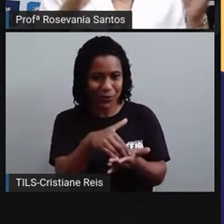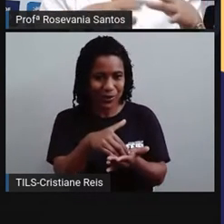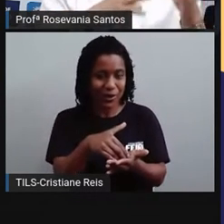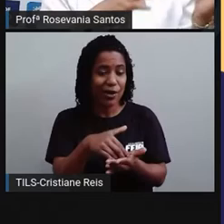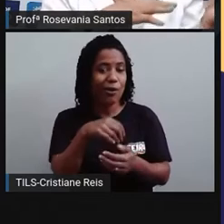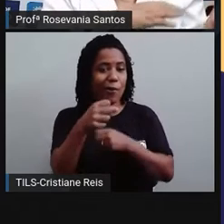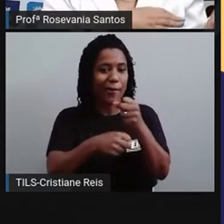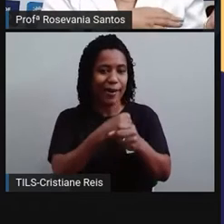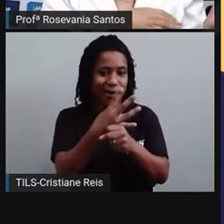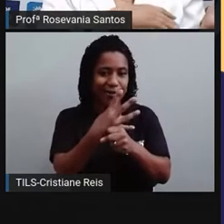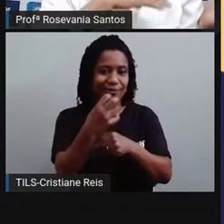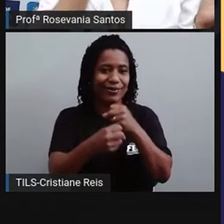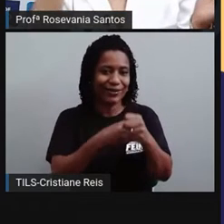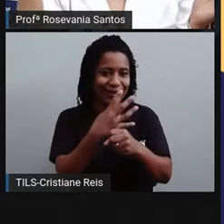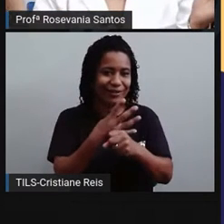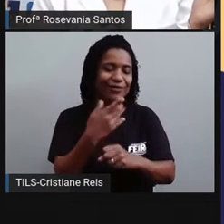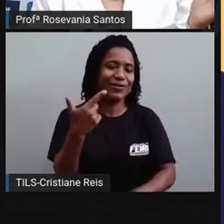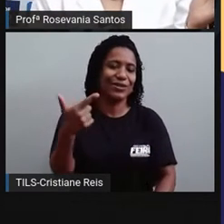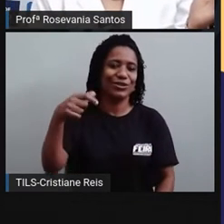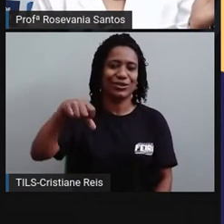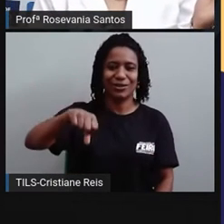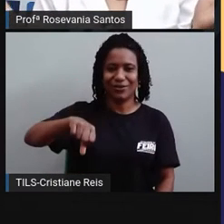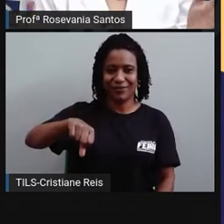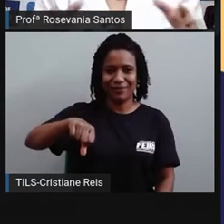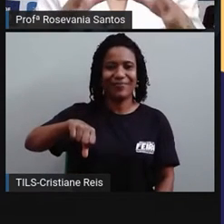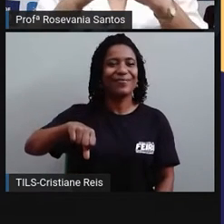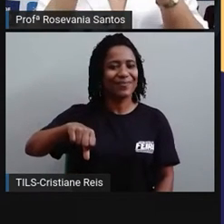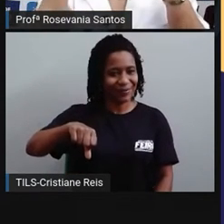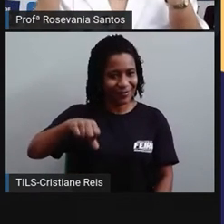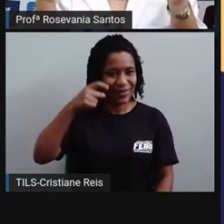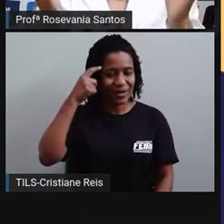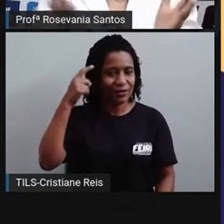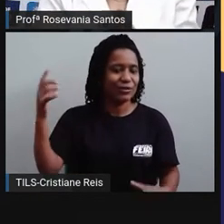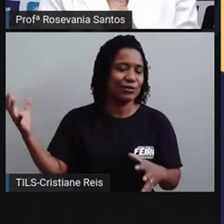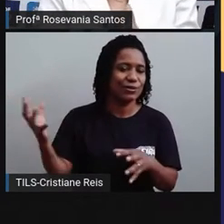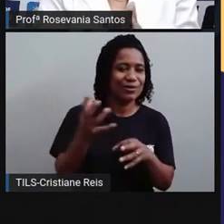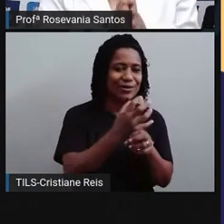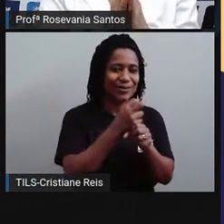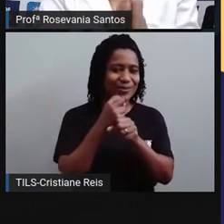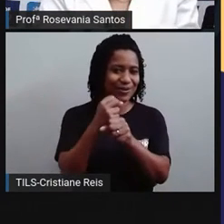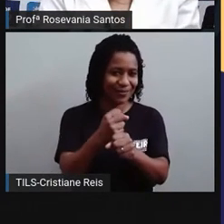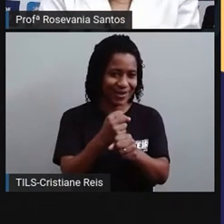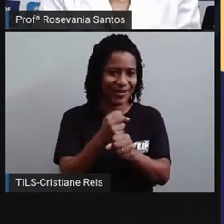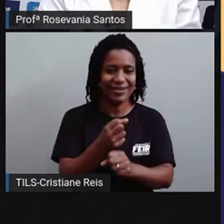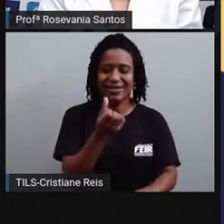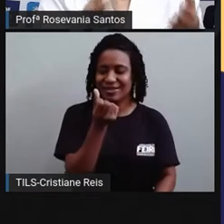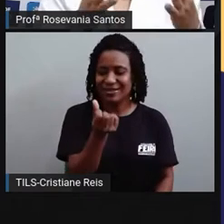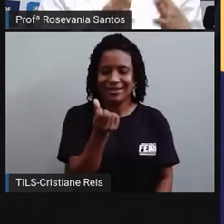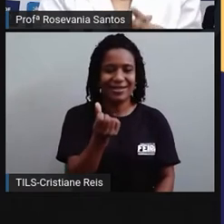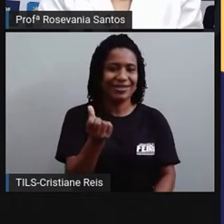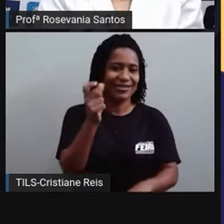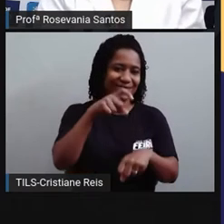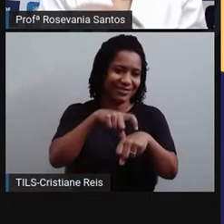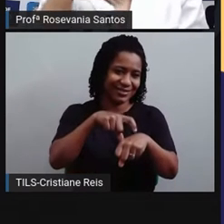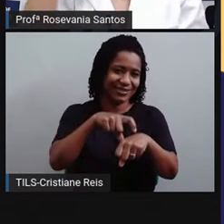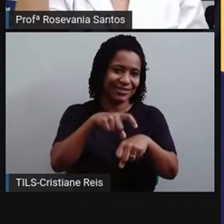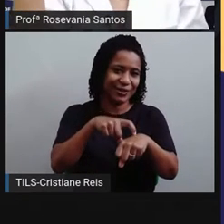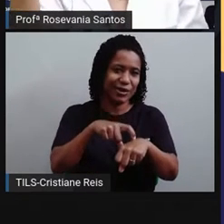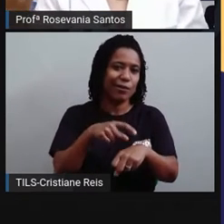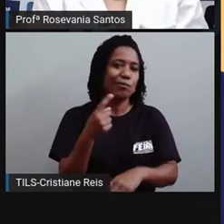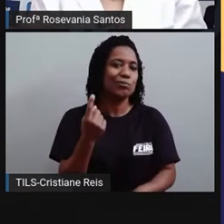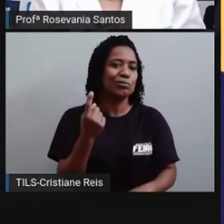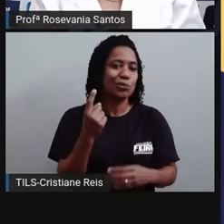Dessas 6 horas, esses 4 minutos, juntando os 365 dias, dá um total aproximado de 6 horas. Essas 6 horas